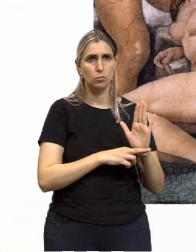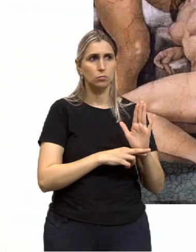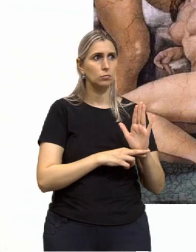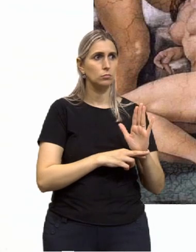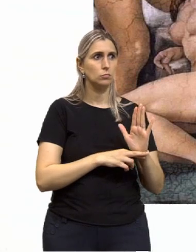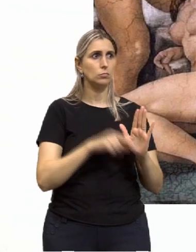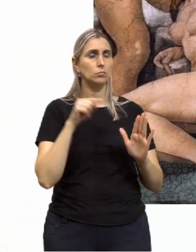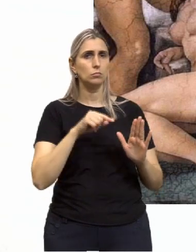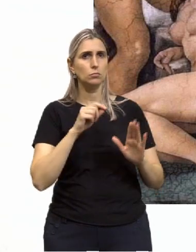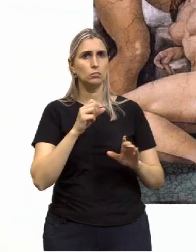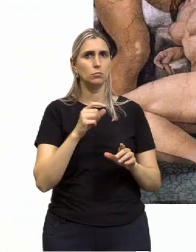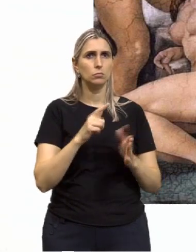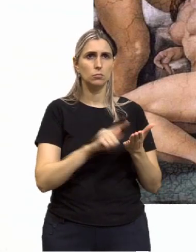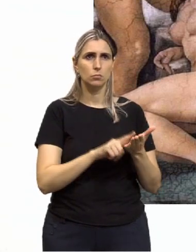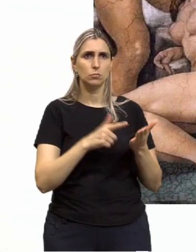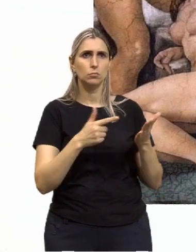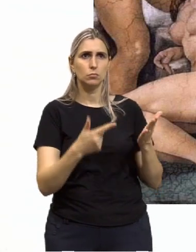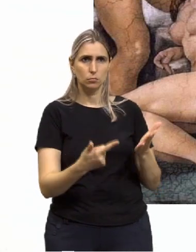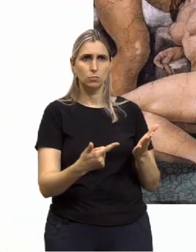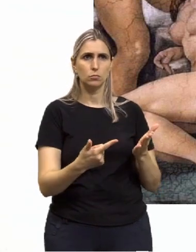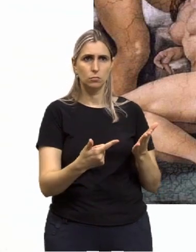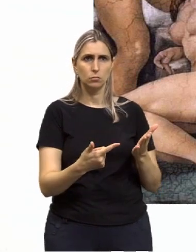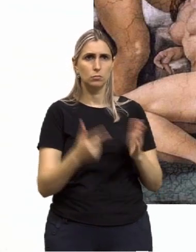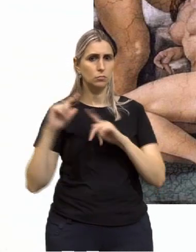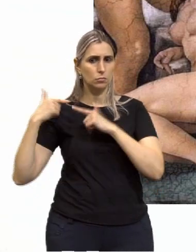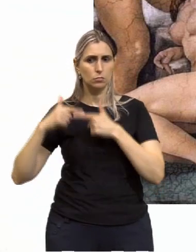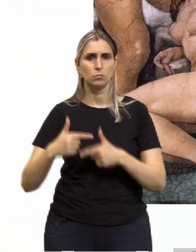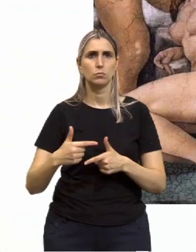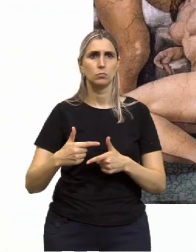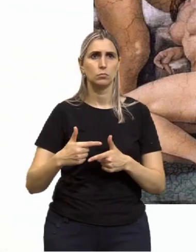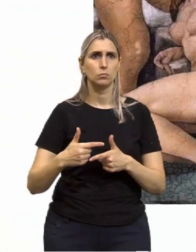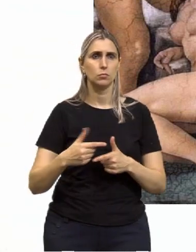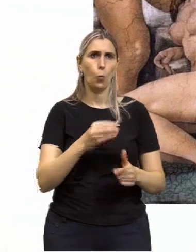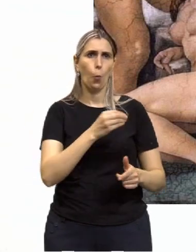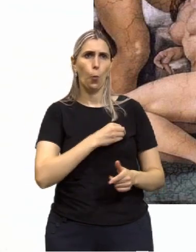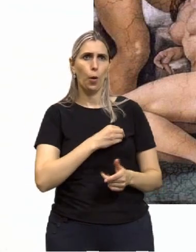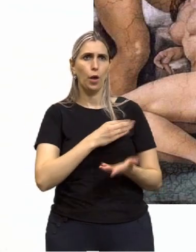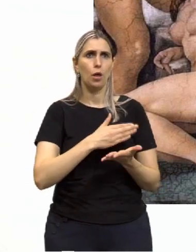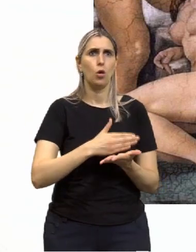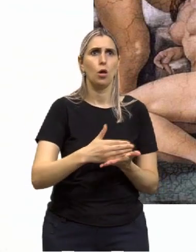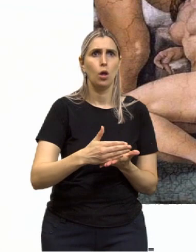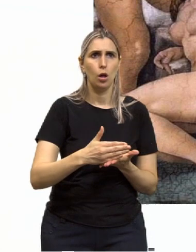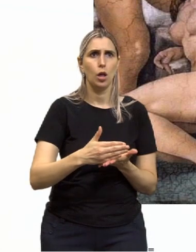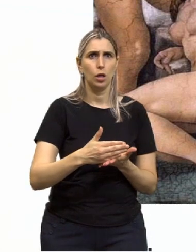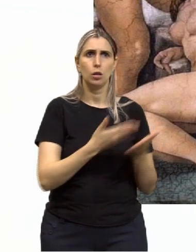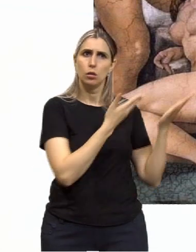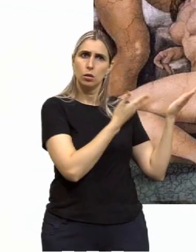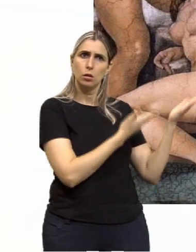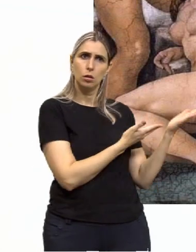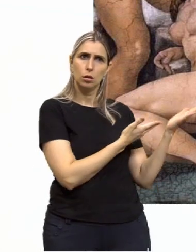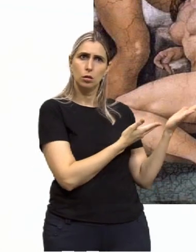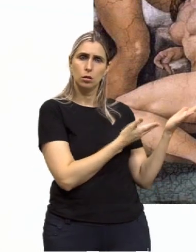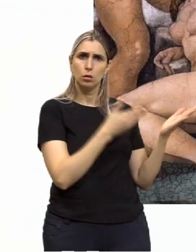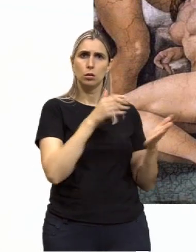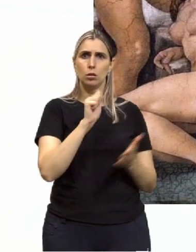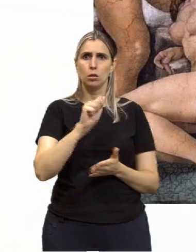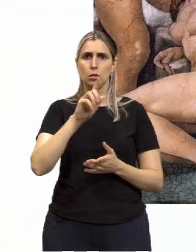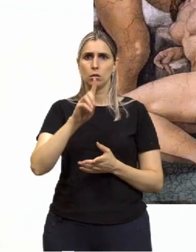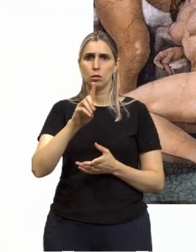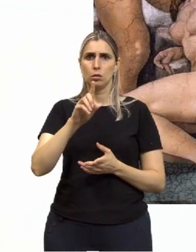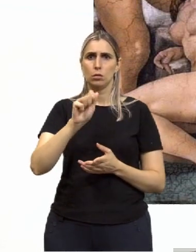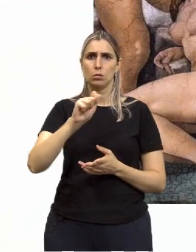E essa é uma obra clássica de Michelangelo, Pecado Original, então, Adão e Eva que